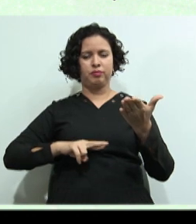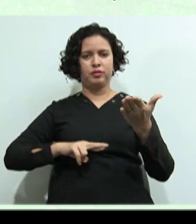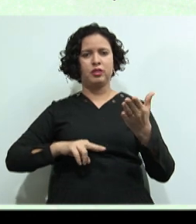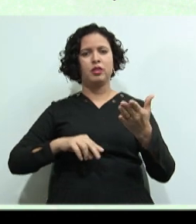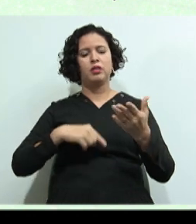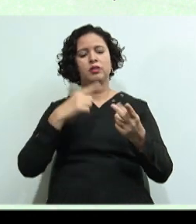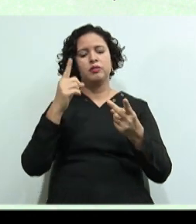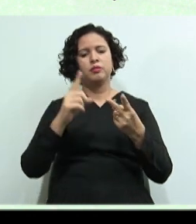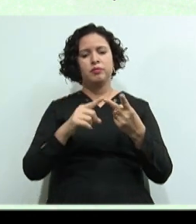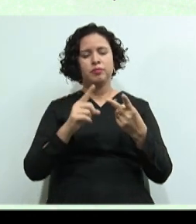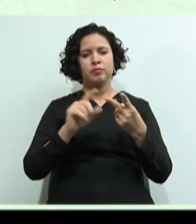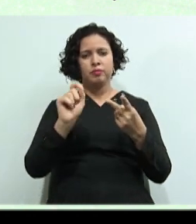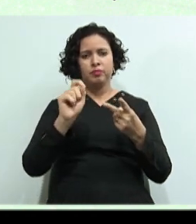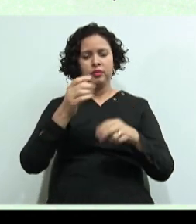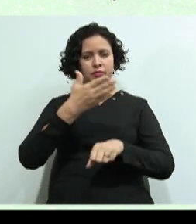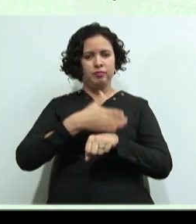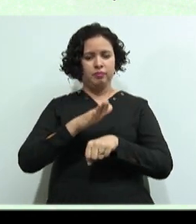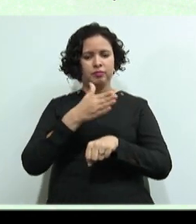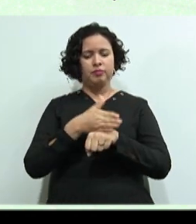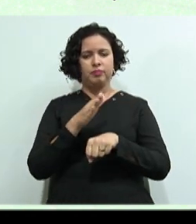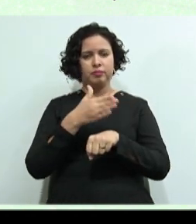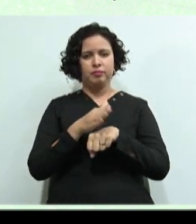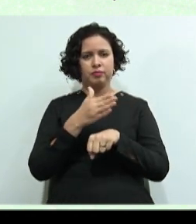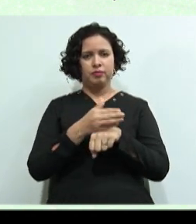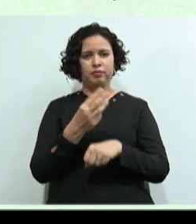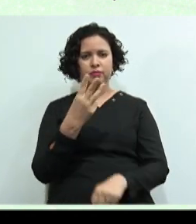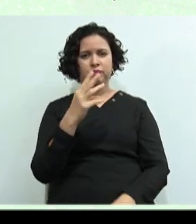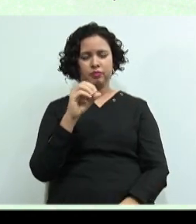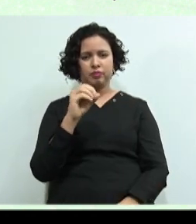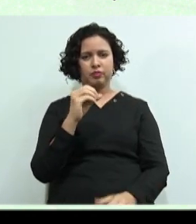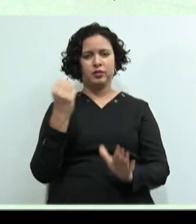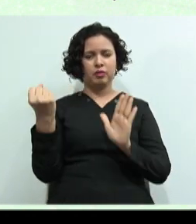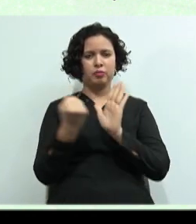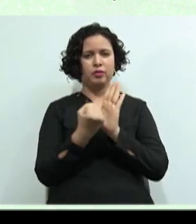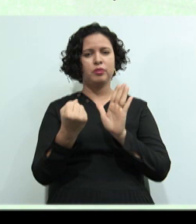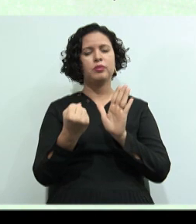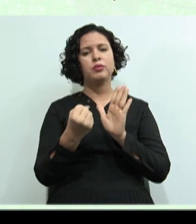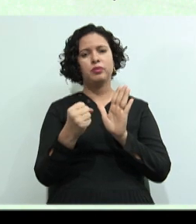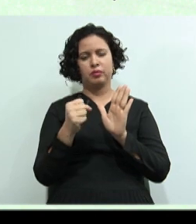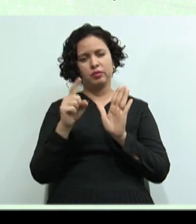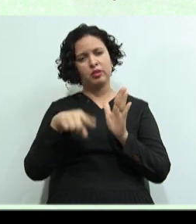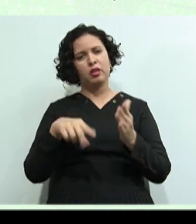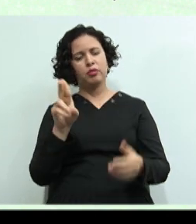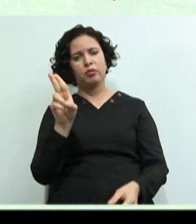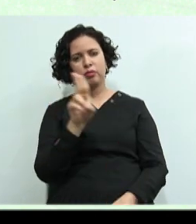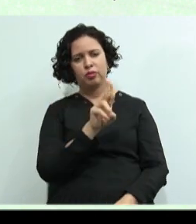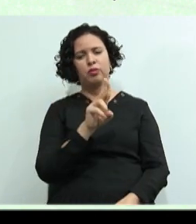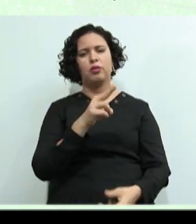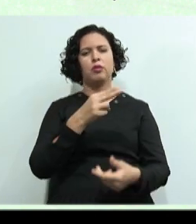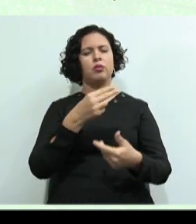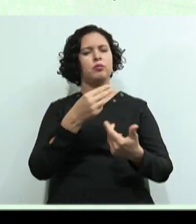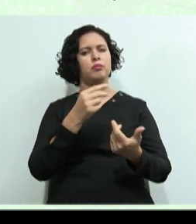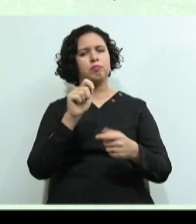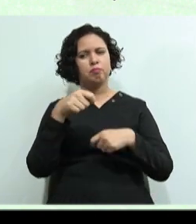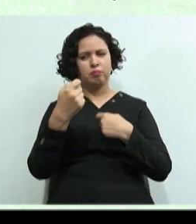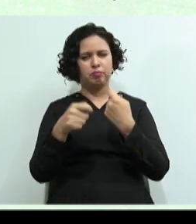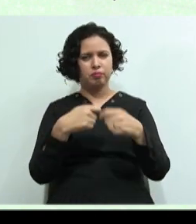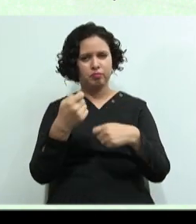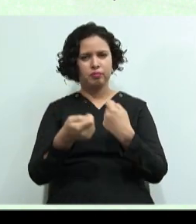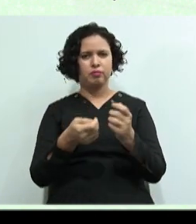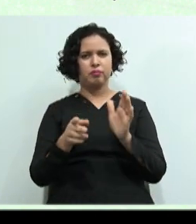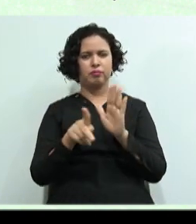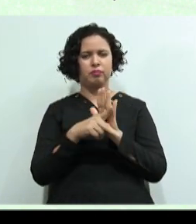Vai ser uma prática Né? Com valor de 30 pontos Vocês irão fazer O nome de vocês E algumas outras coisas Em língua de